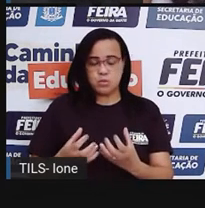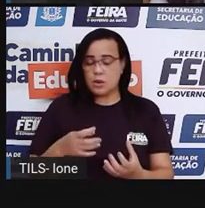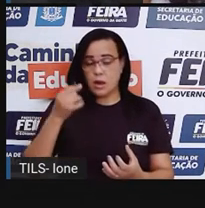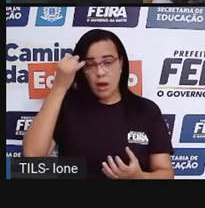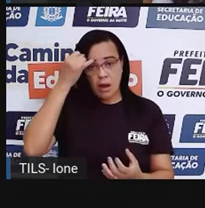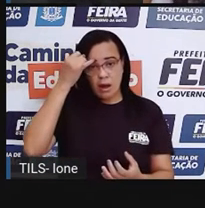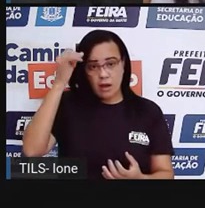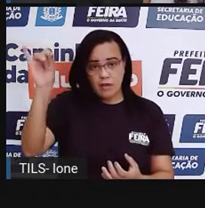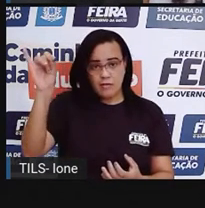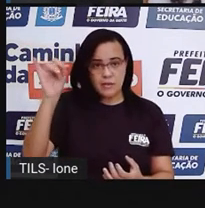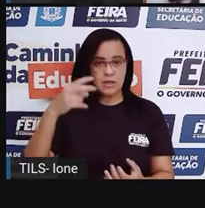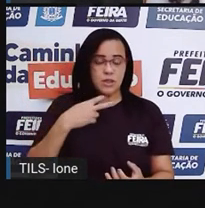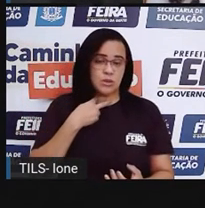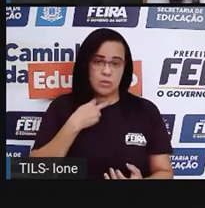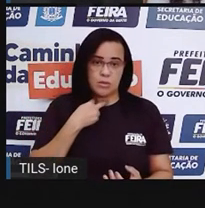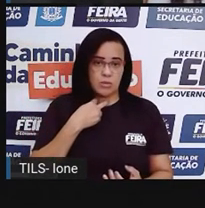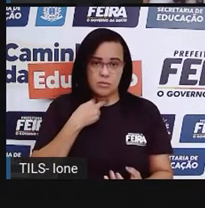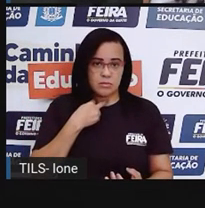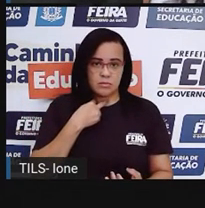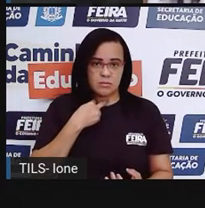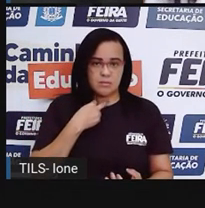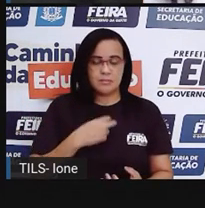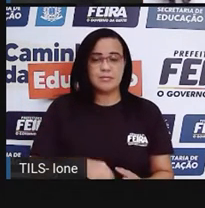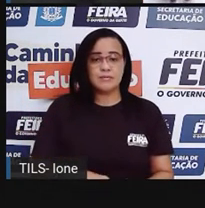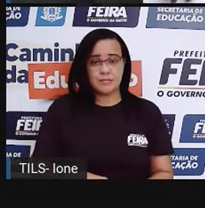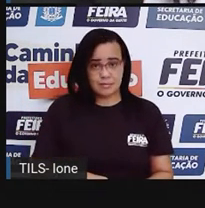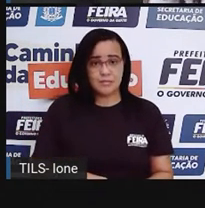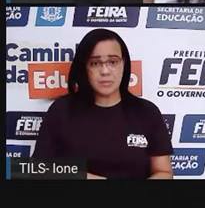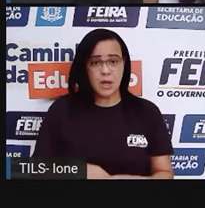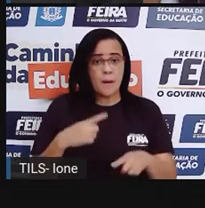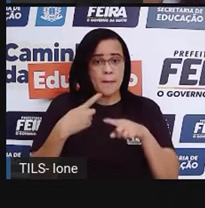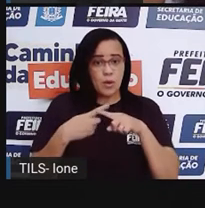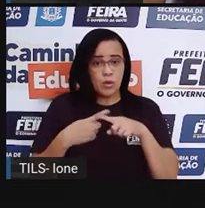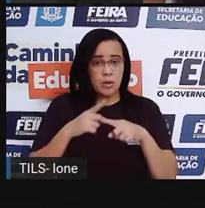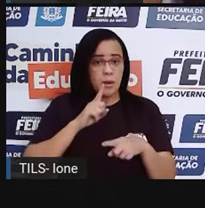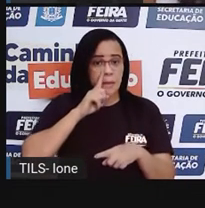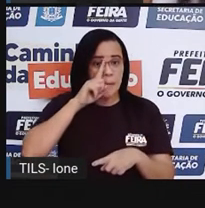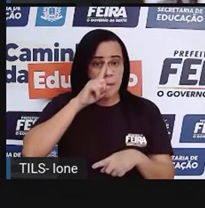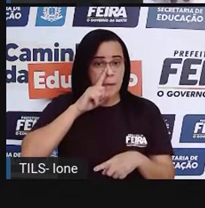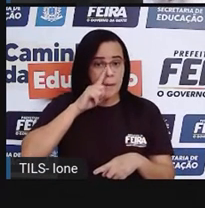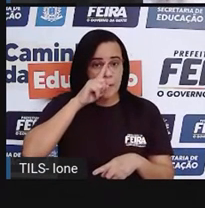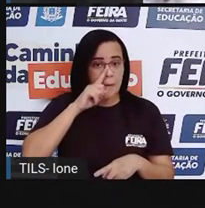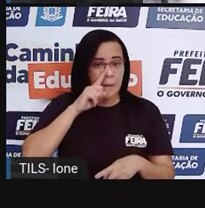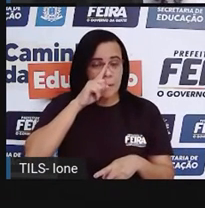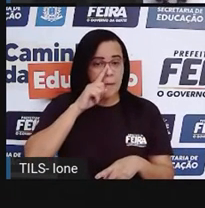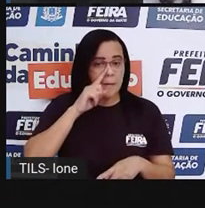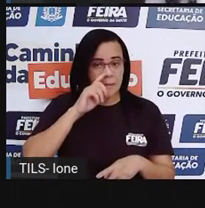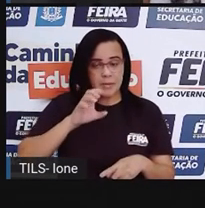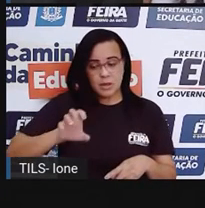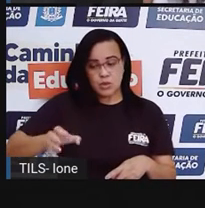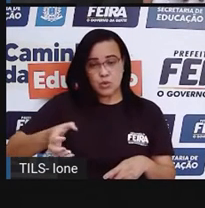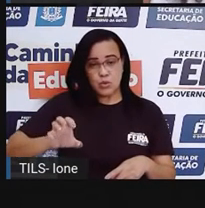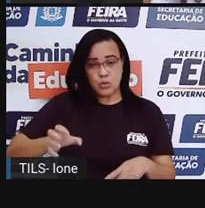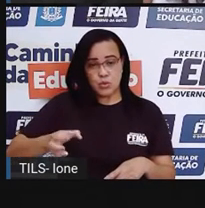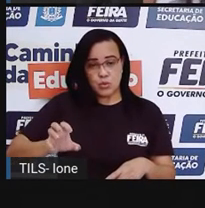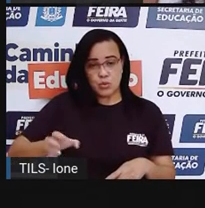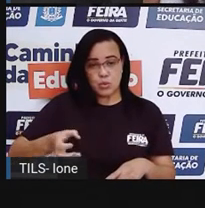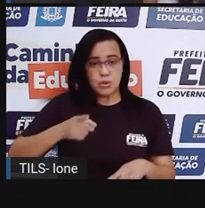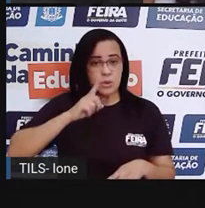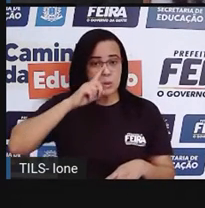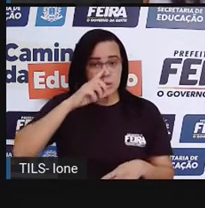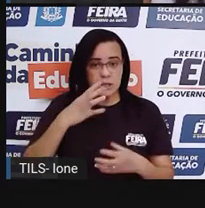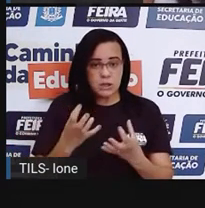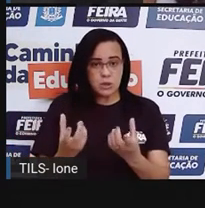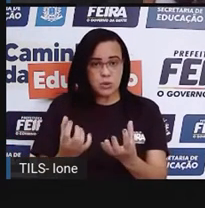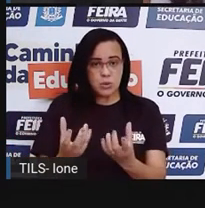Não pode fazer. Por quê? Né? Há o risco da criança se queimar, porque lá tem o gás de cozinha, tem a chama,